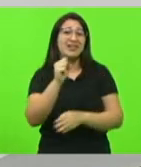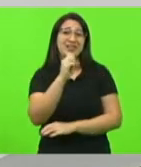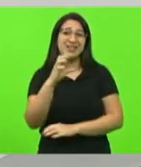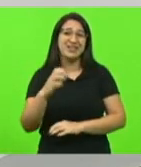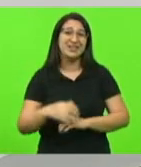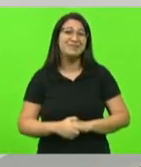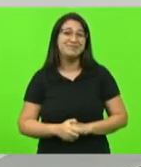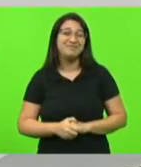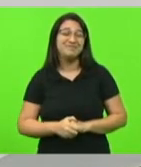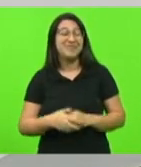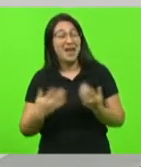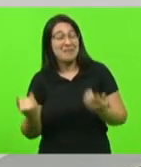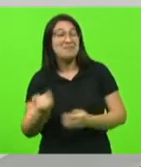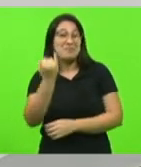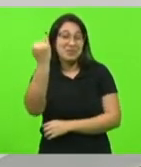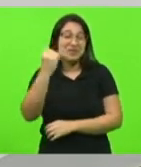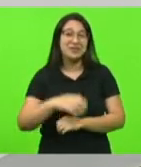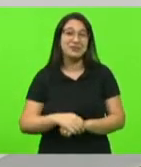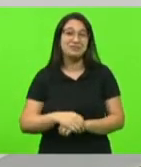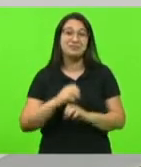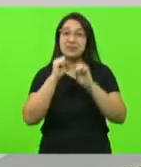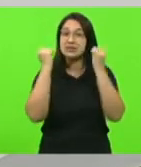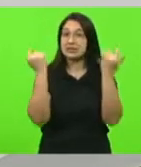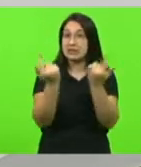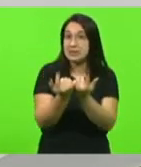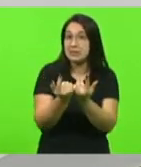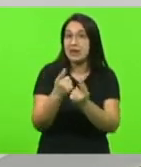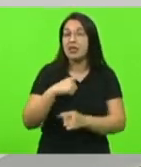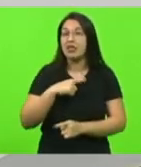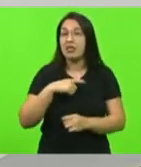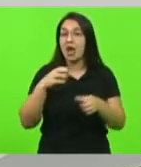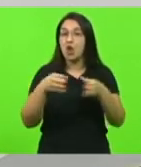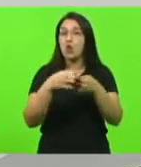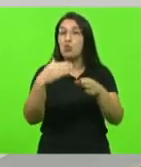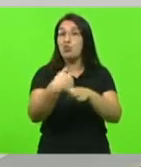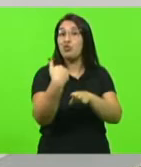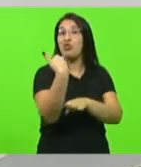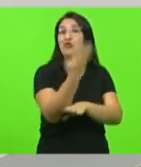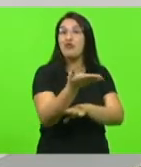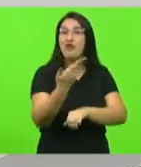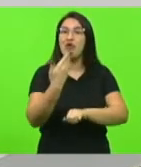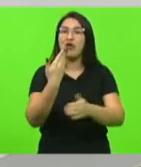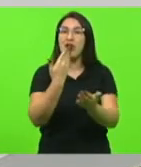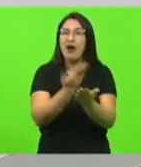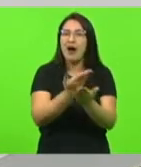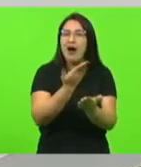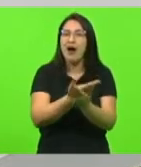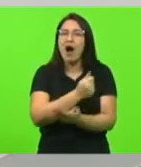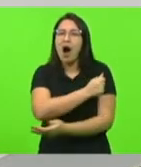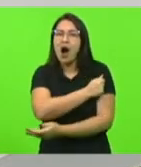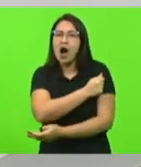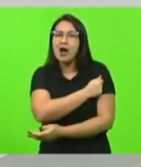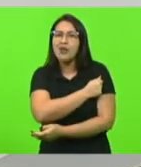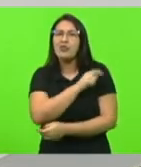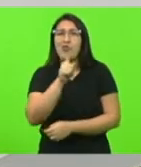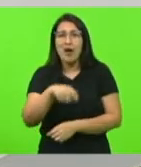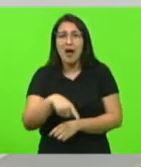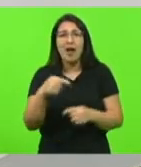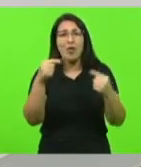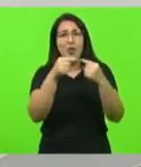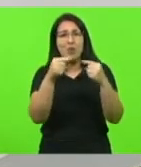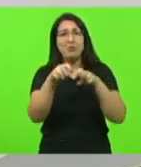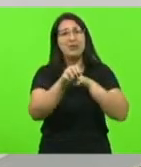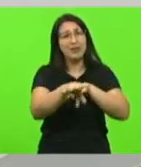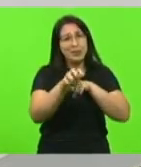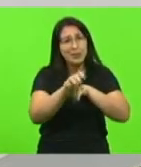fazer isso e a Assembleia recebe grupo de fora de estudante e tudo então é a maneira educativa também da gente fazer isso